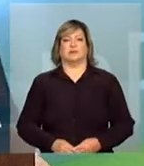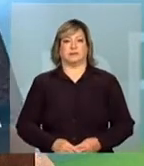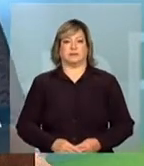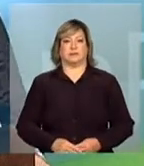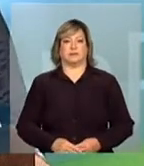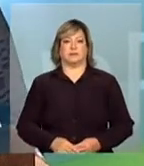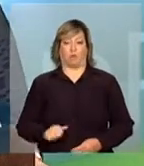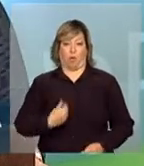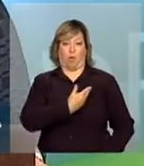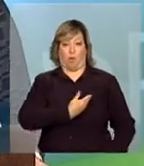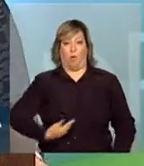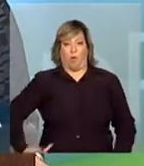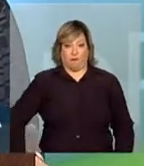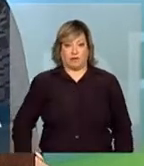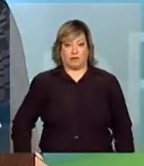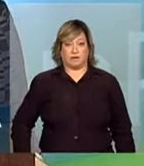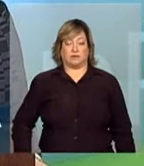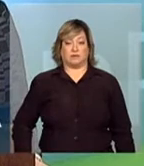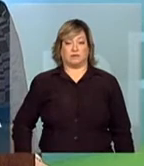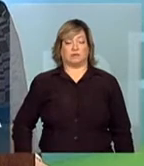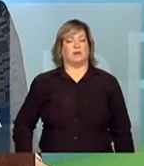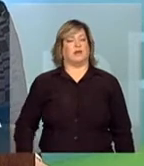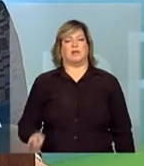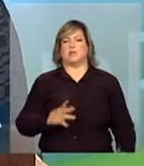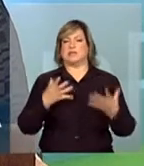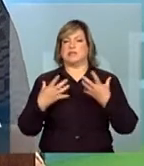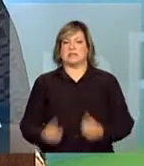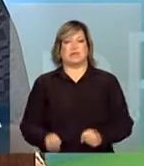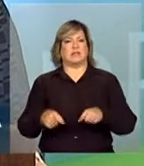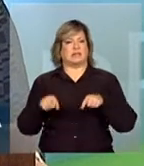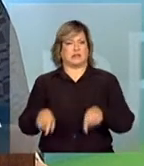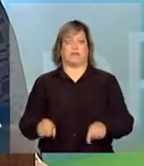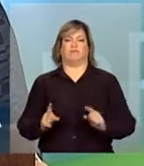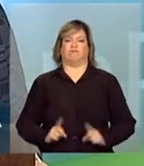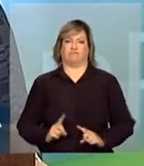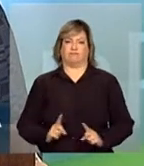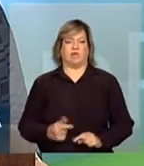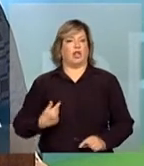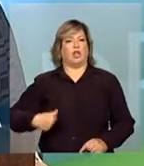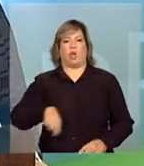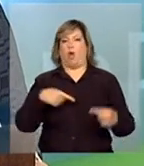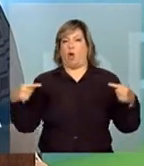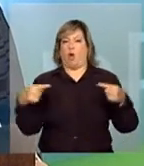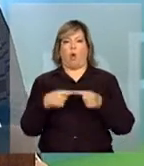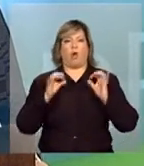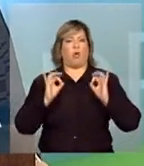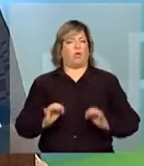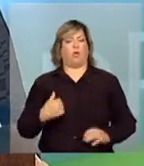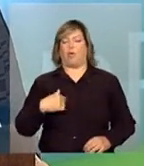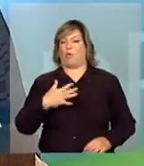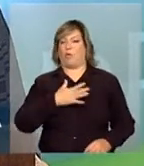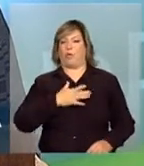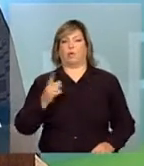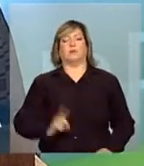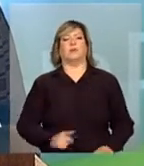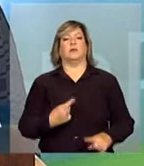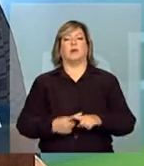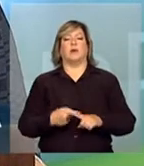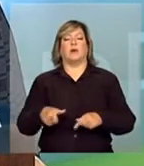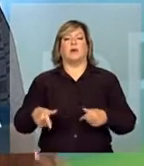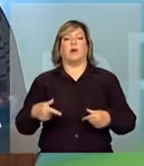o governo não negocia isso, não concordamos com processos que levem